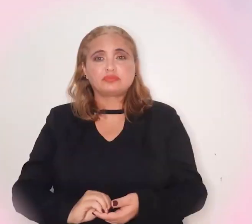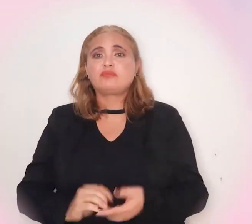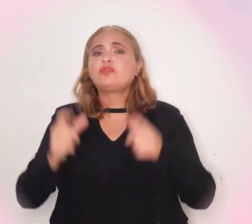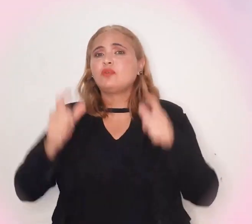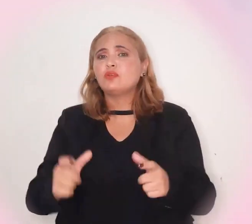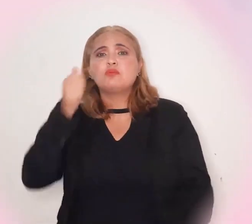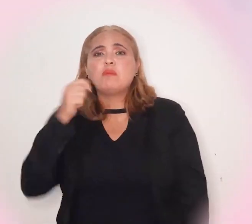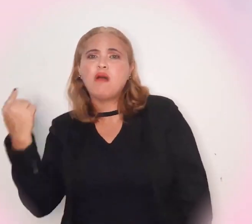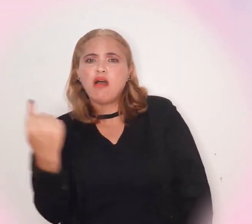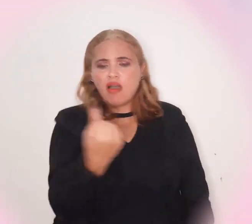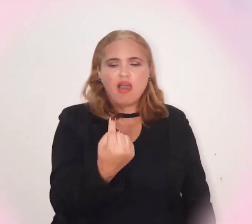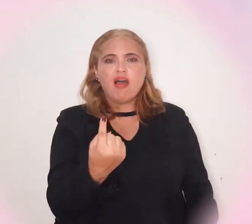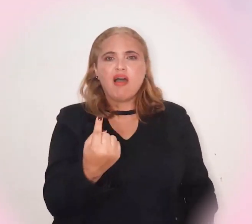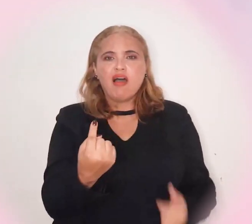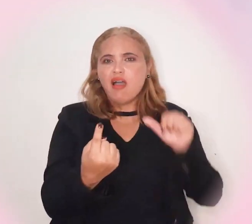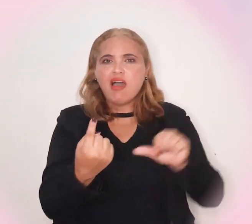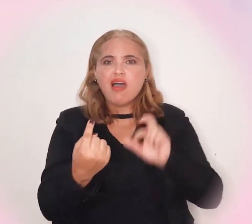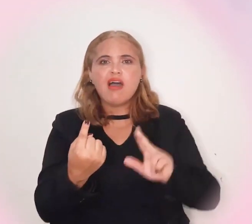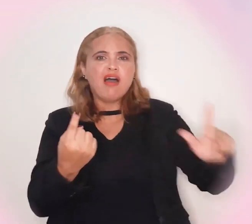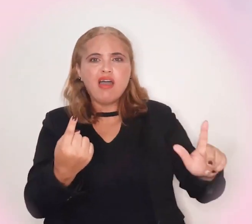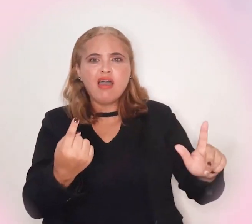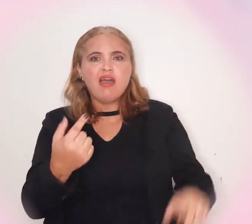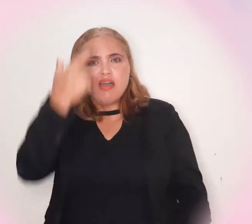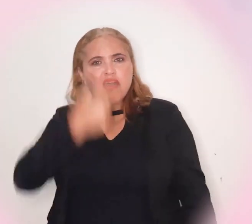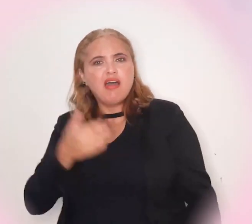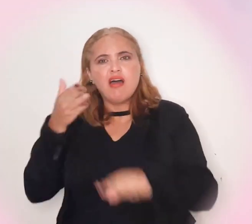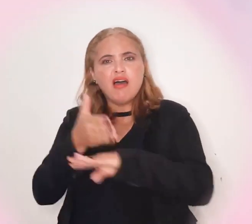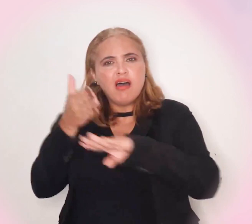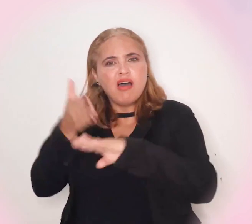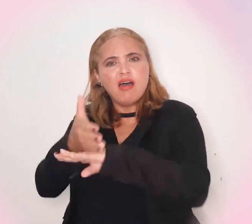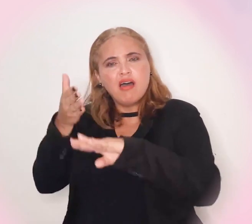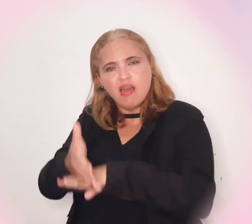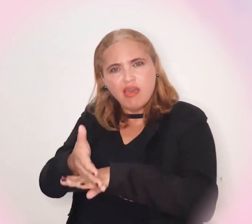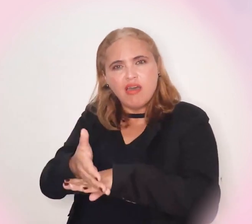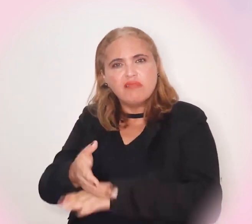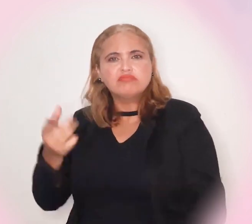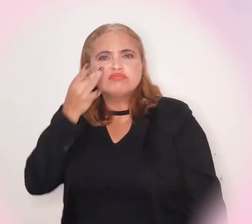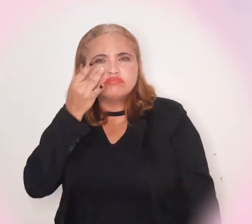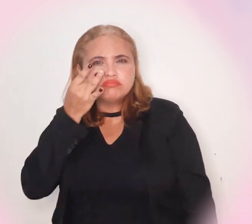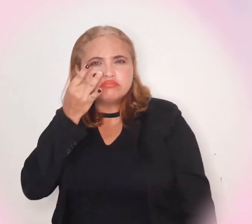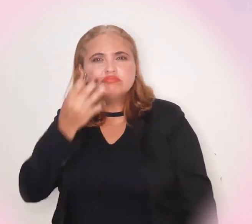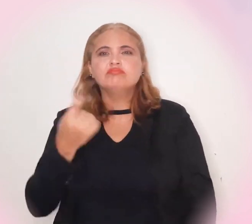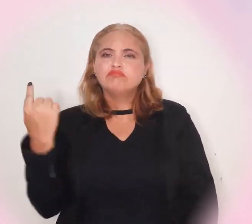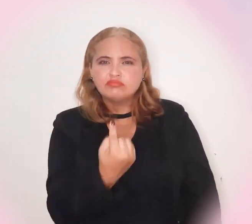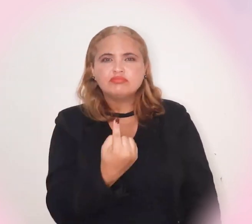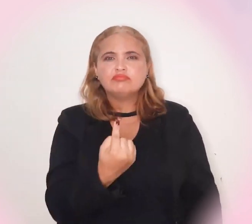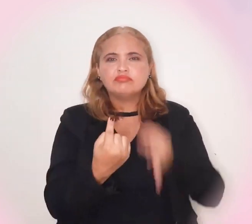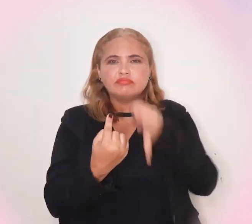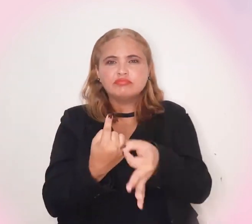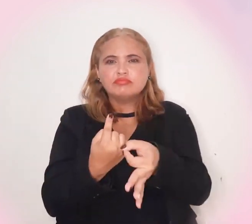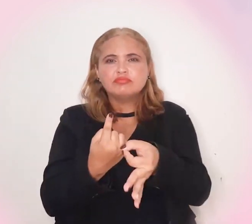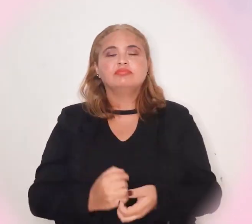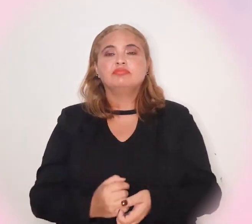Como diz Rafael Noleto, onde quer que uma mulher decida estar, ela faz toda a diferença. Que possamos, cada vez mais, ocupar mais espaços